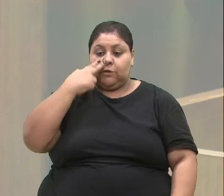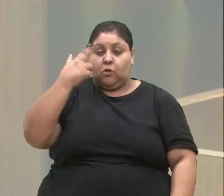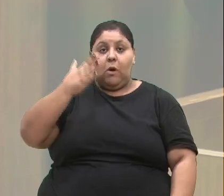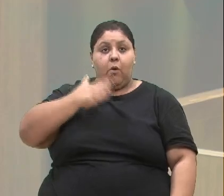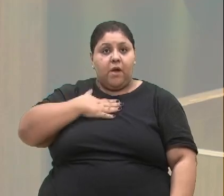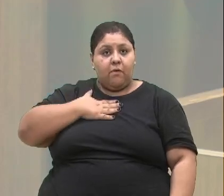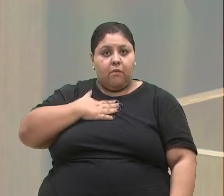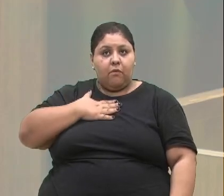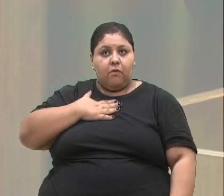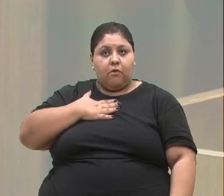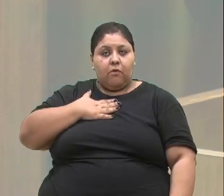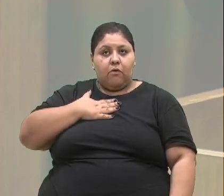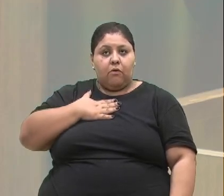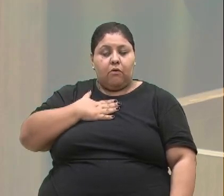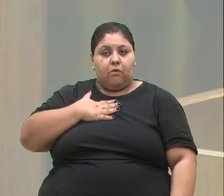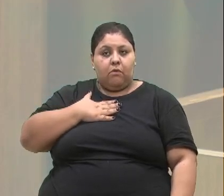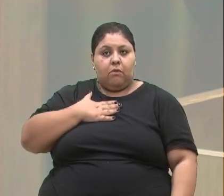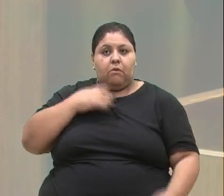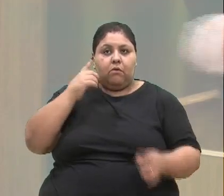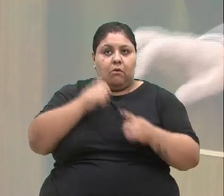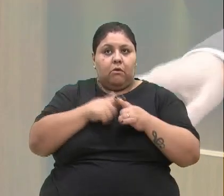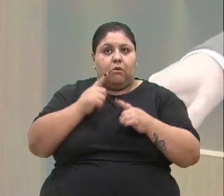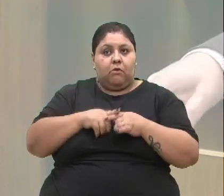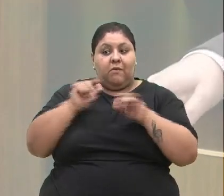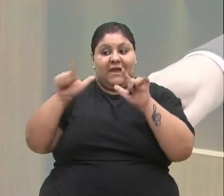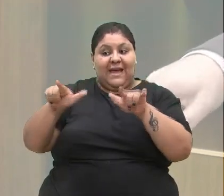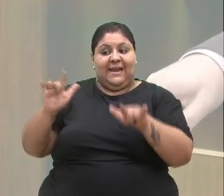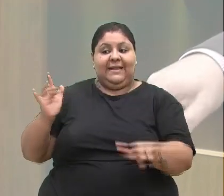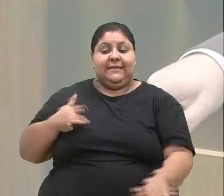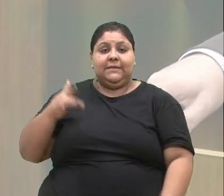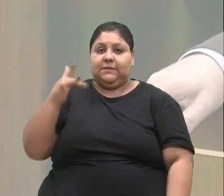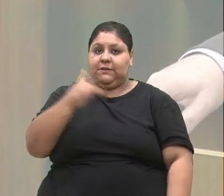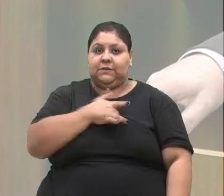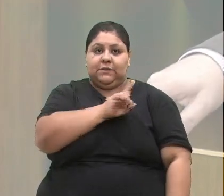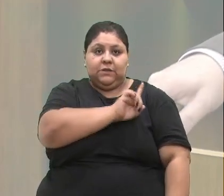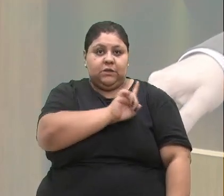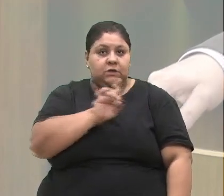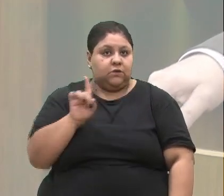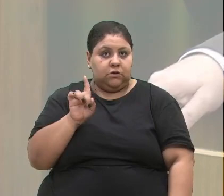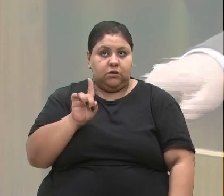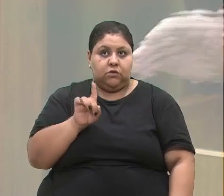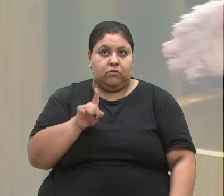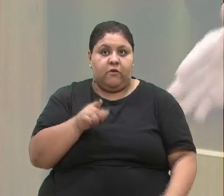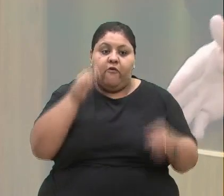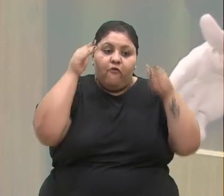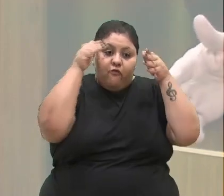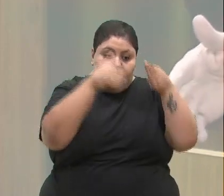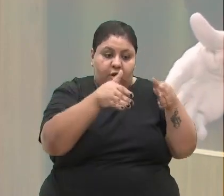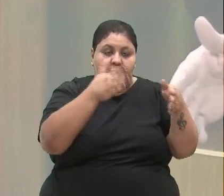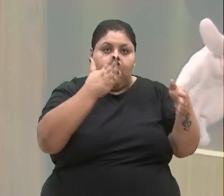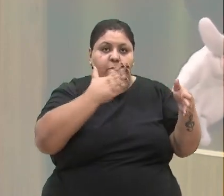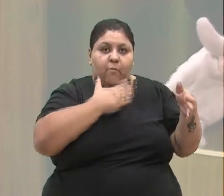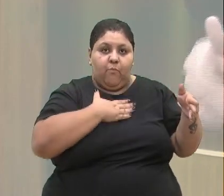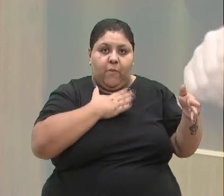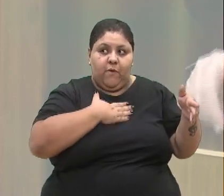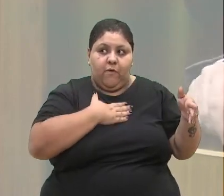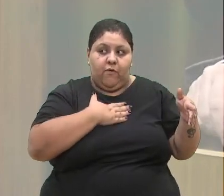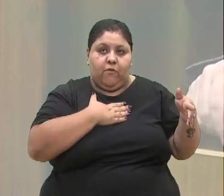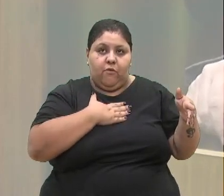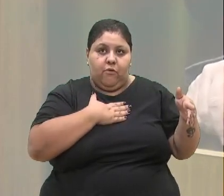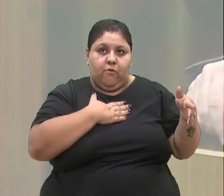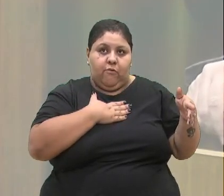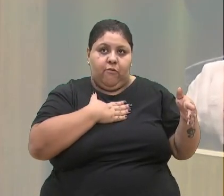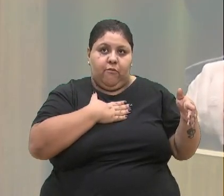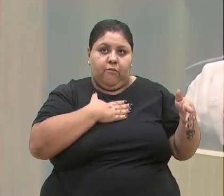e eu digo como eu porque a área da saúde não é especificamente a minha melhor